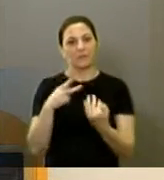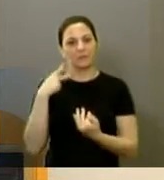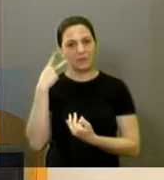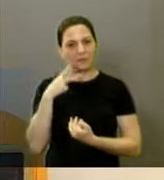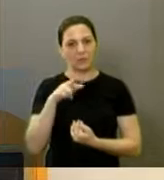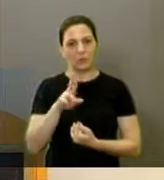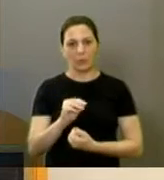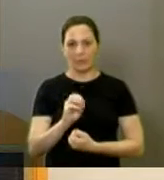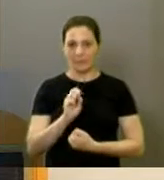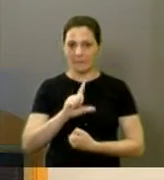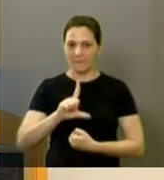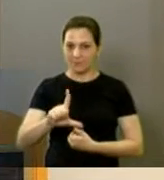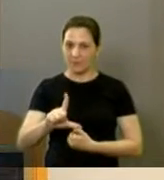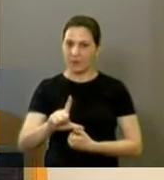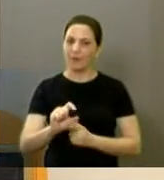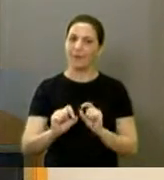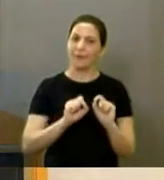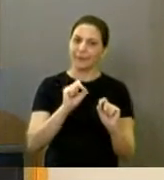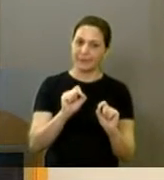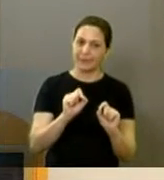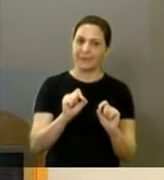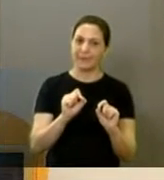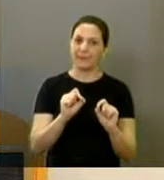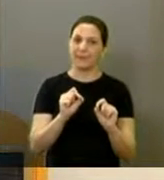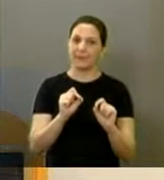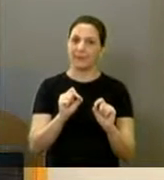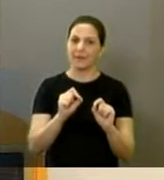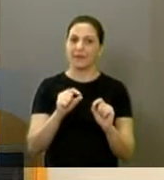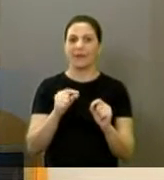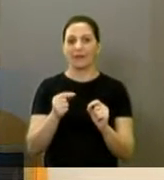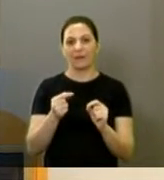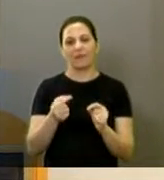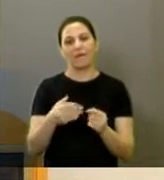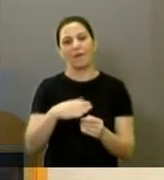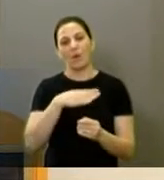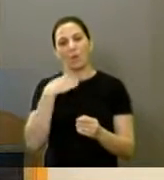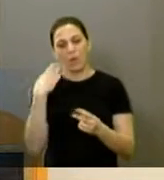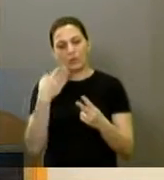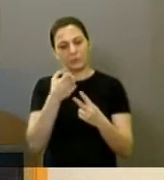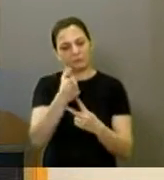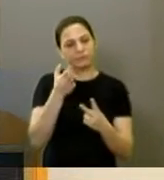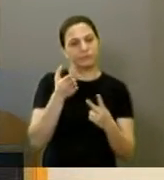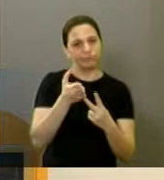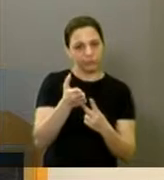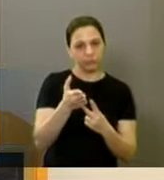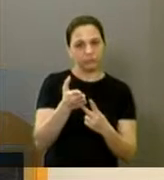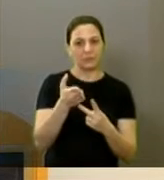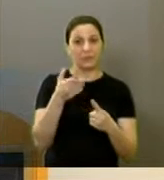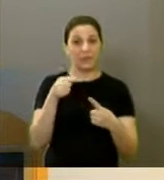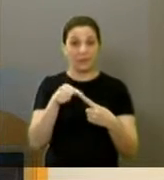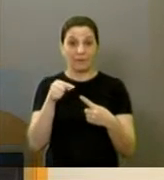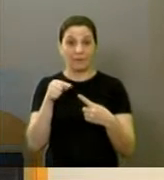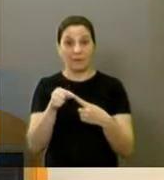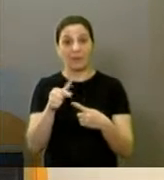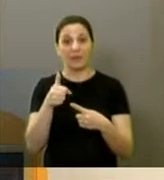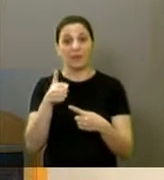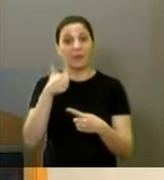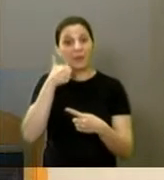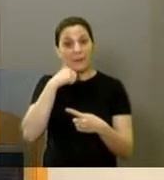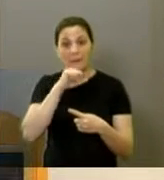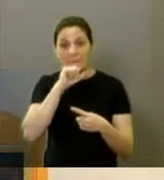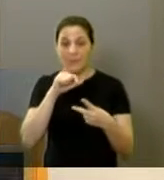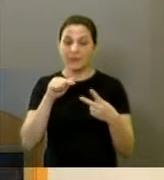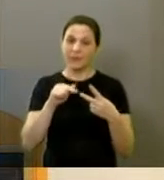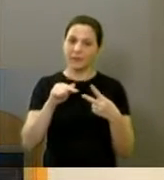Robert Walfrais, que teve o passamento de sua mãe e de seu primo nesse domingo. Dar boas-vindas